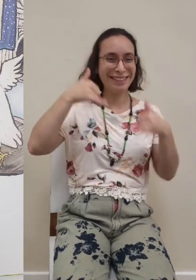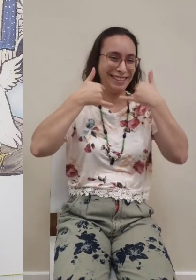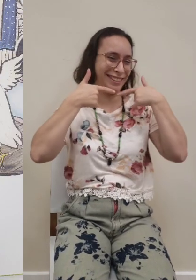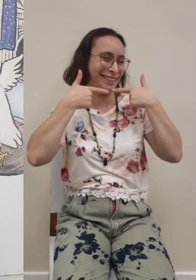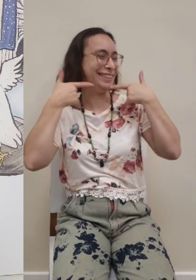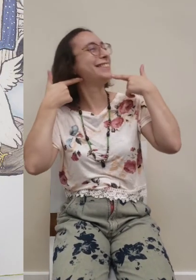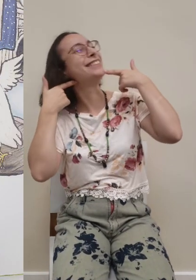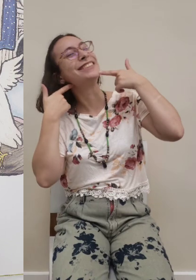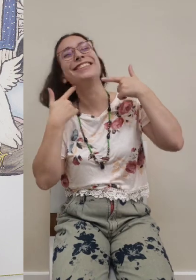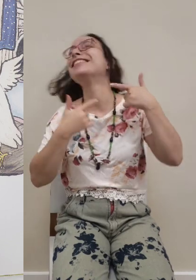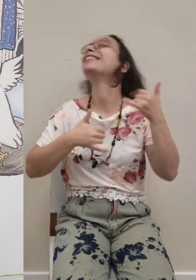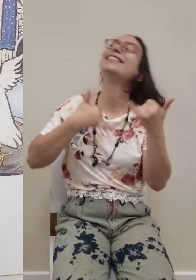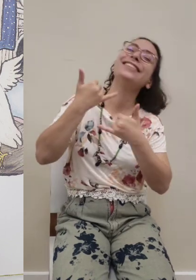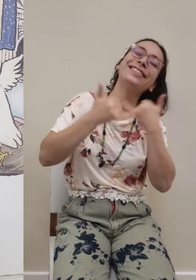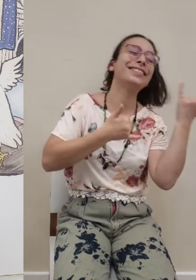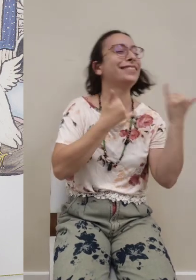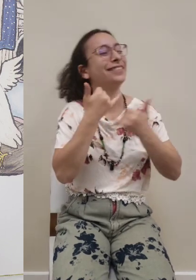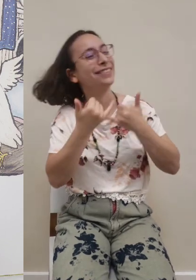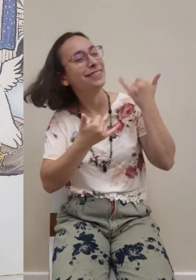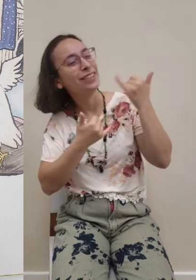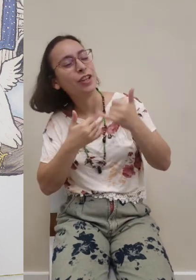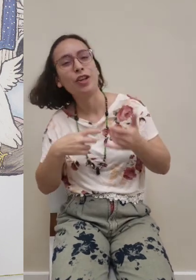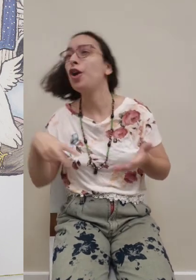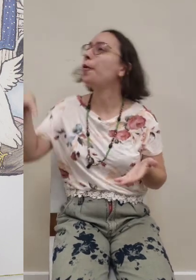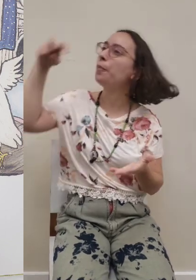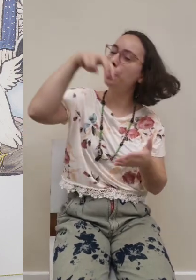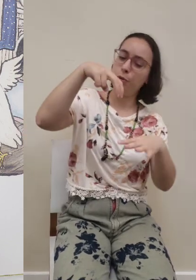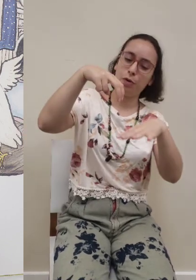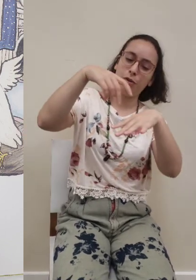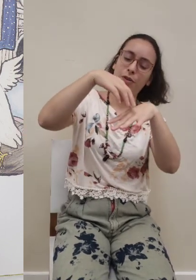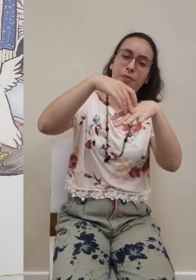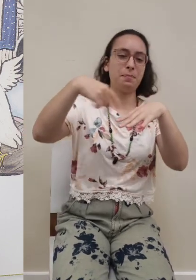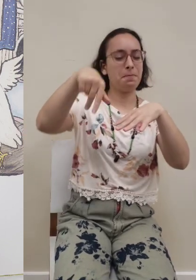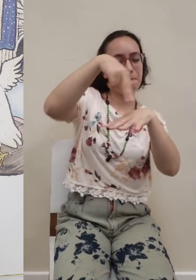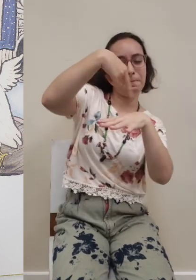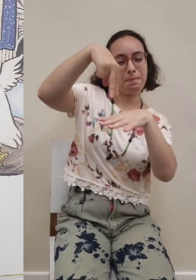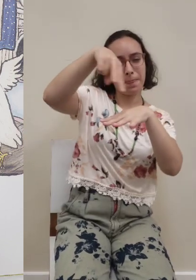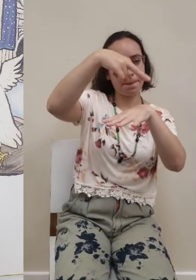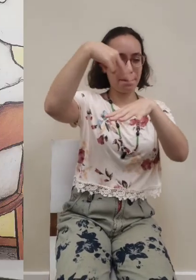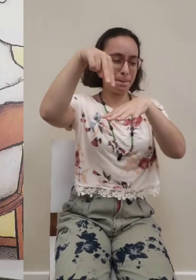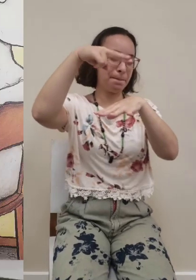só queria brincar. Pulou sobre a mesa e pôs-se a dançar.